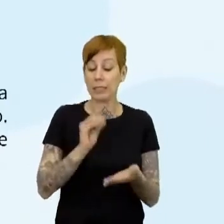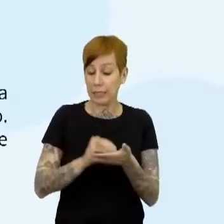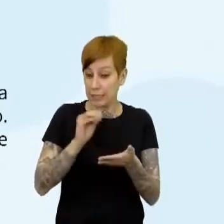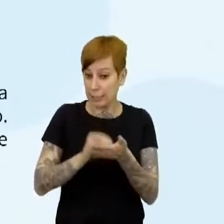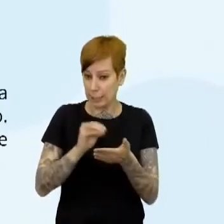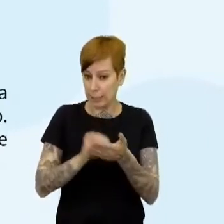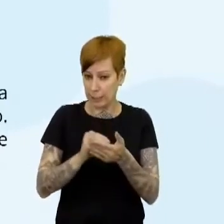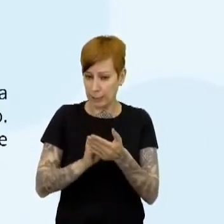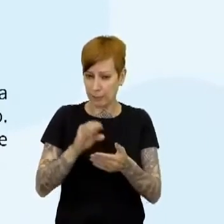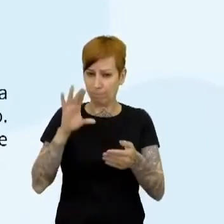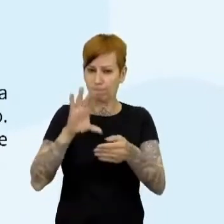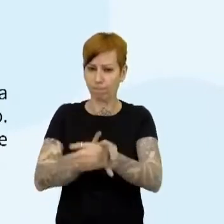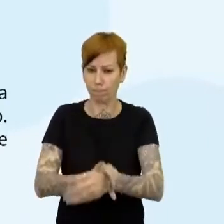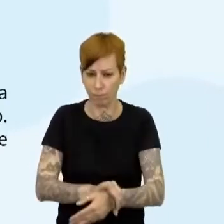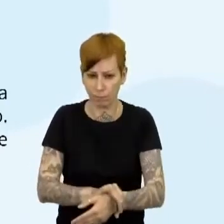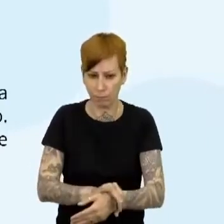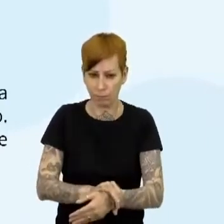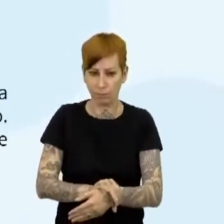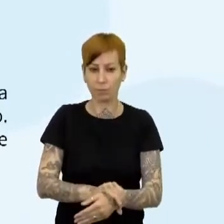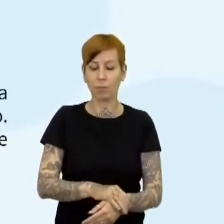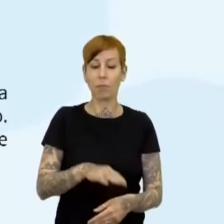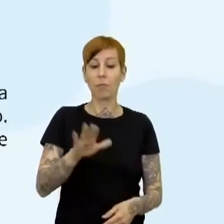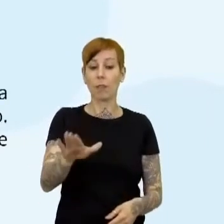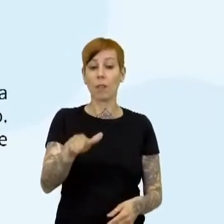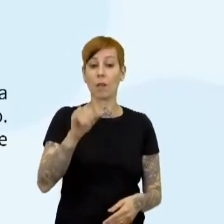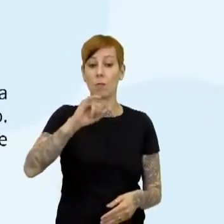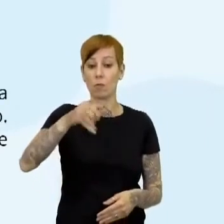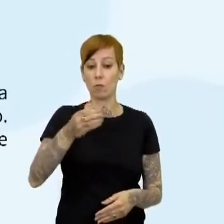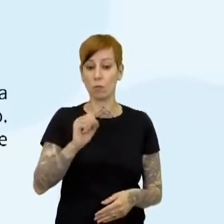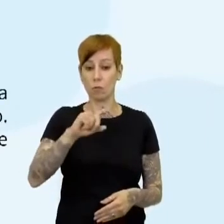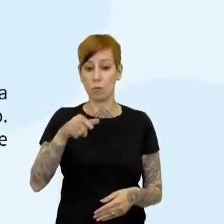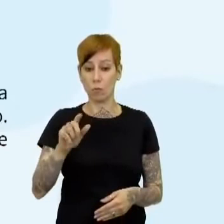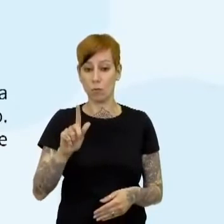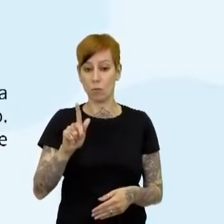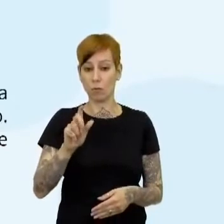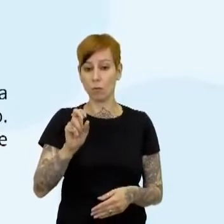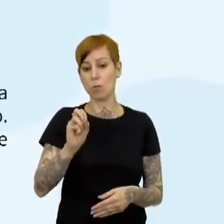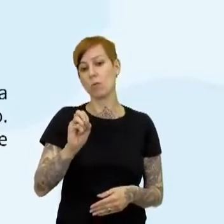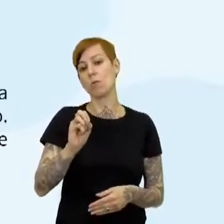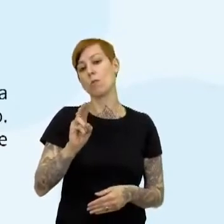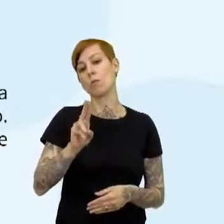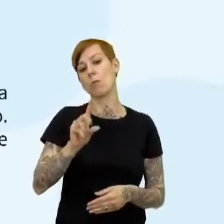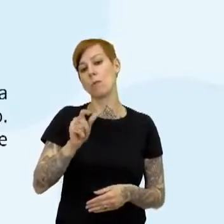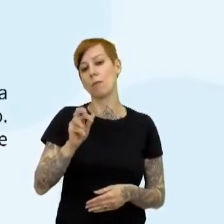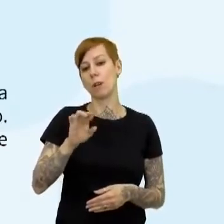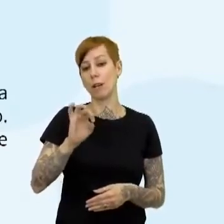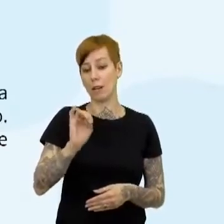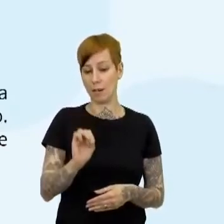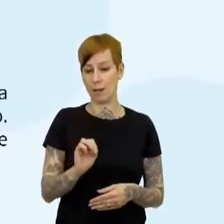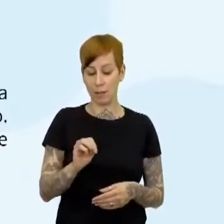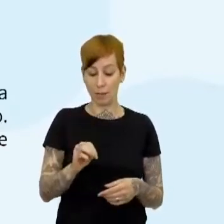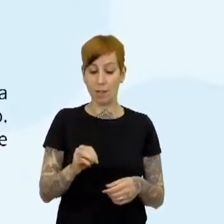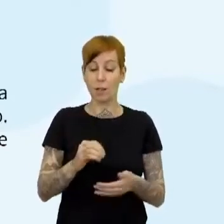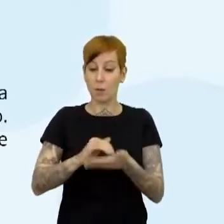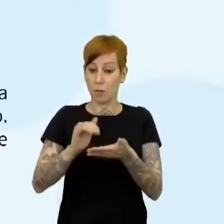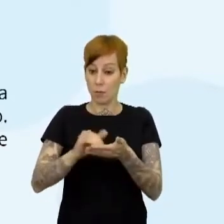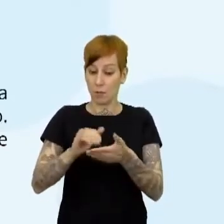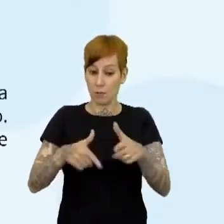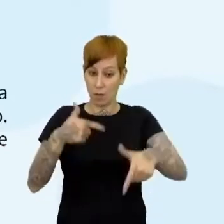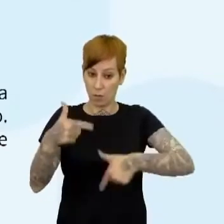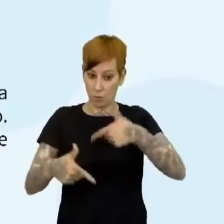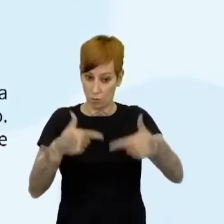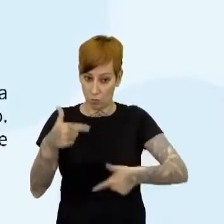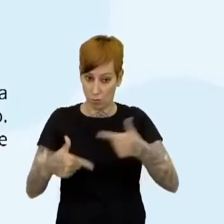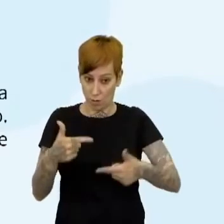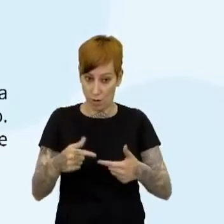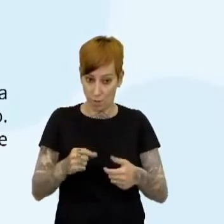houve a nomeação de João Goulart para o Ministério do Trabalho e uma promessa de 100% de aumento de salários, que foi cumprido